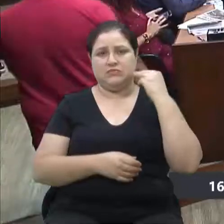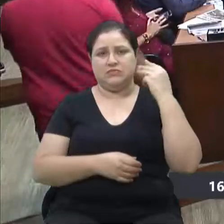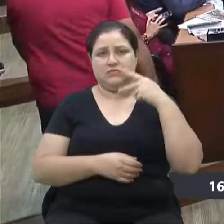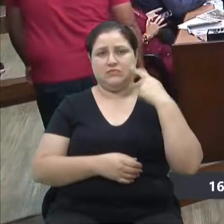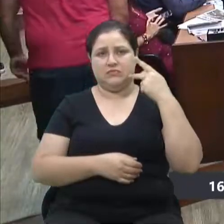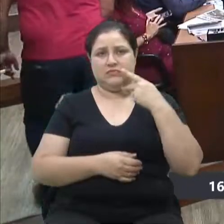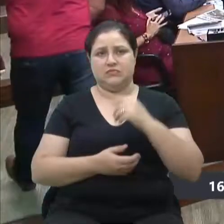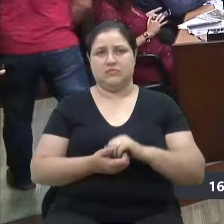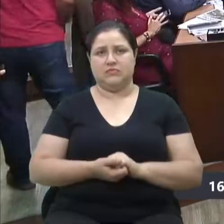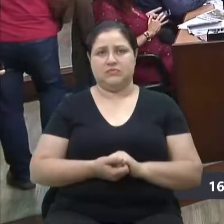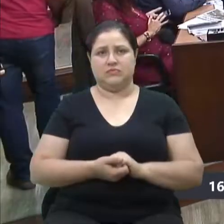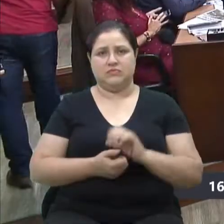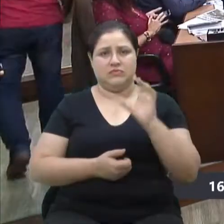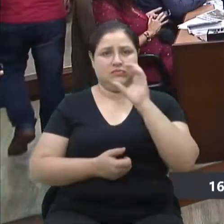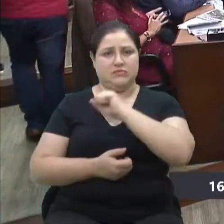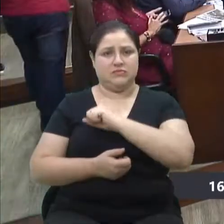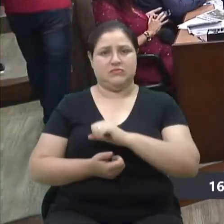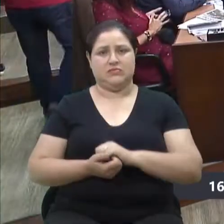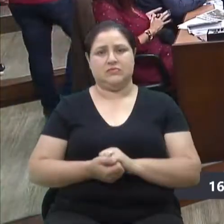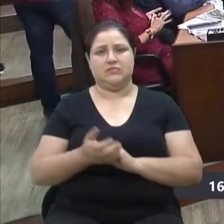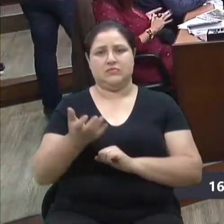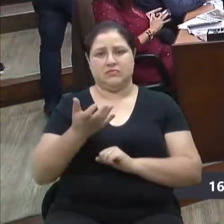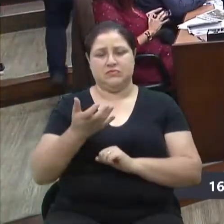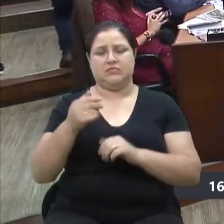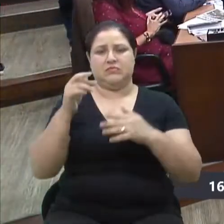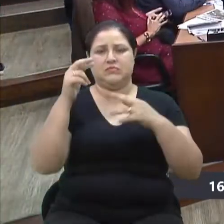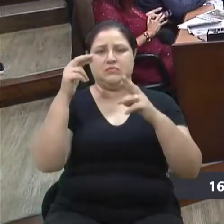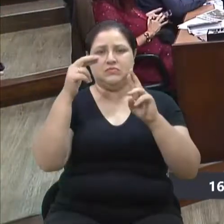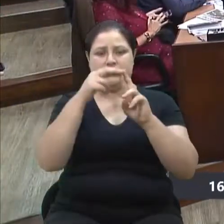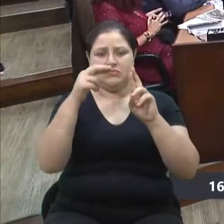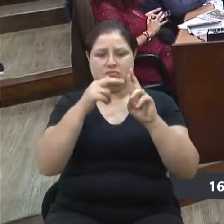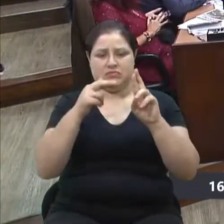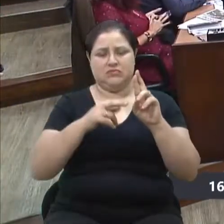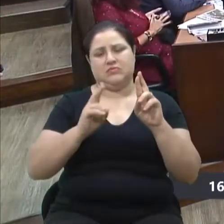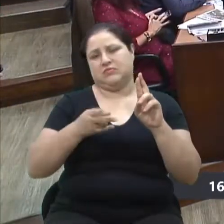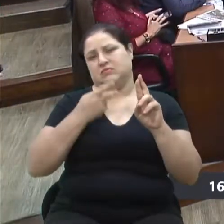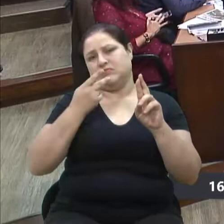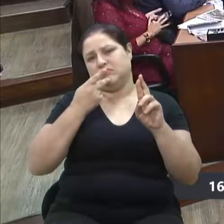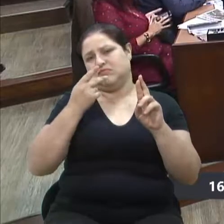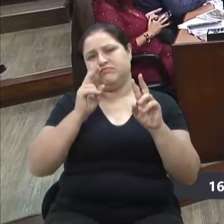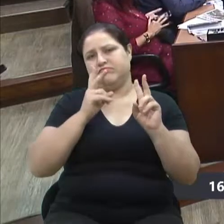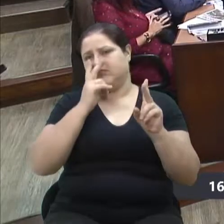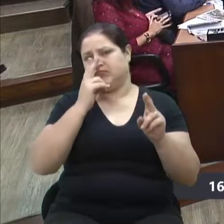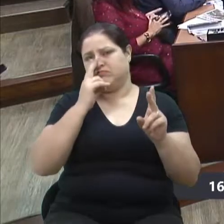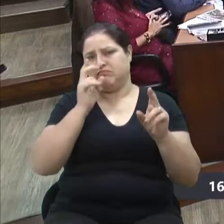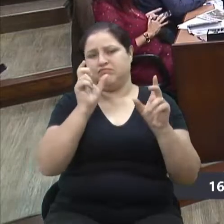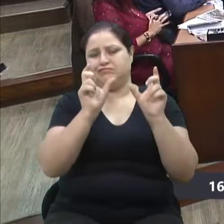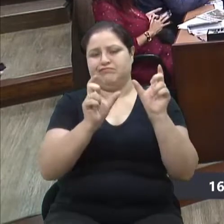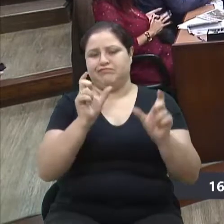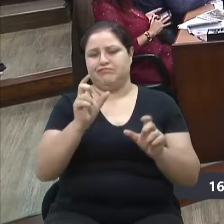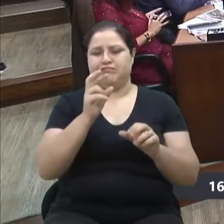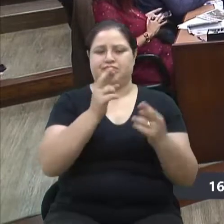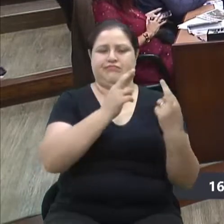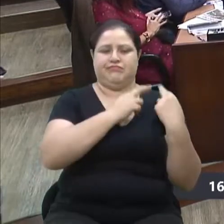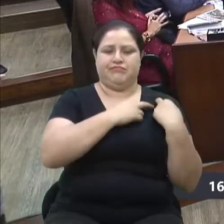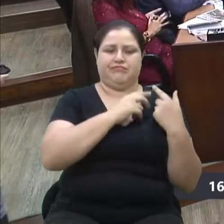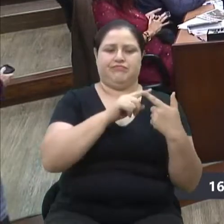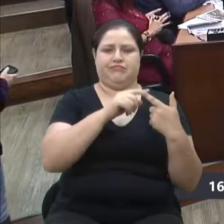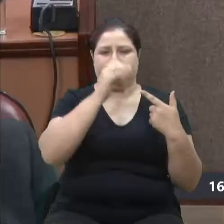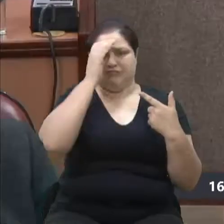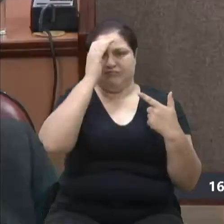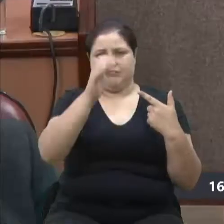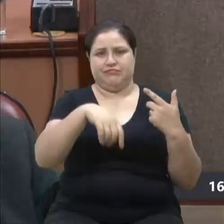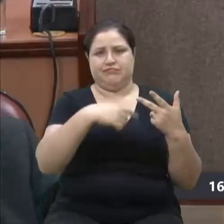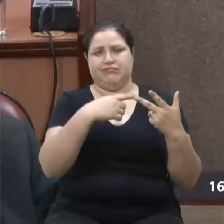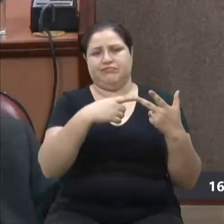É, muito rápido, eu só queria fazer algumas referências, eu sempre falo as mesmas palavras aqui, né, responsabilidade, compromisso, seriedade, enfim,